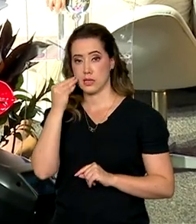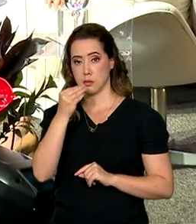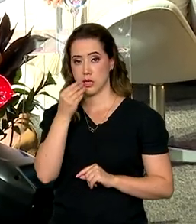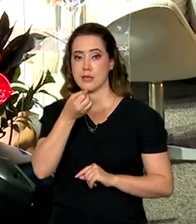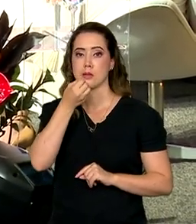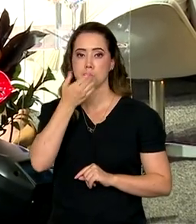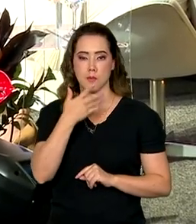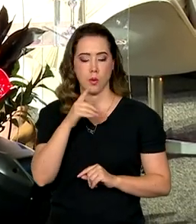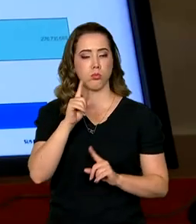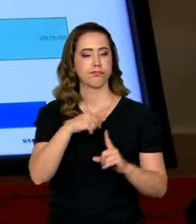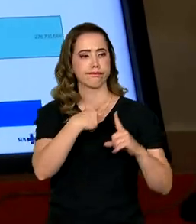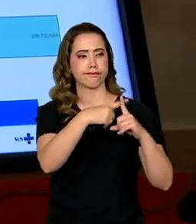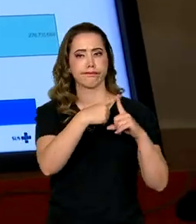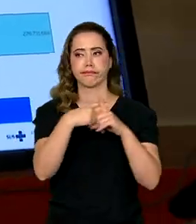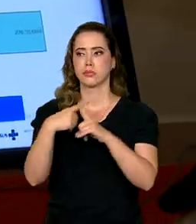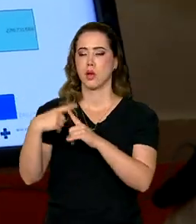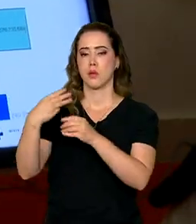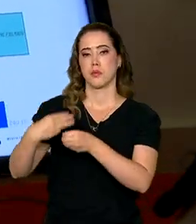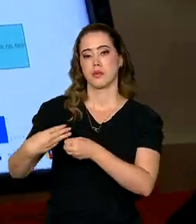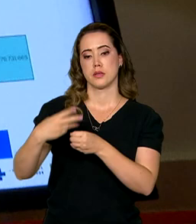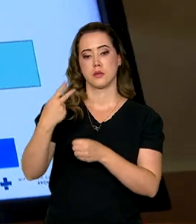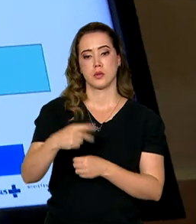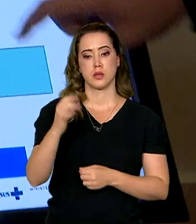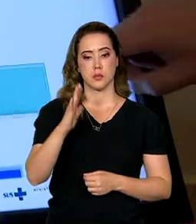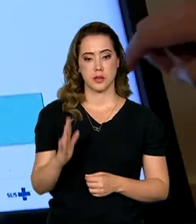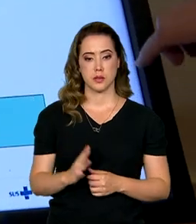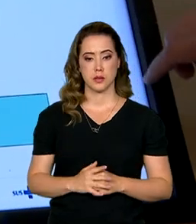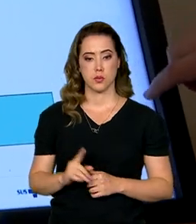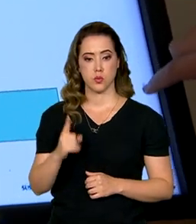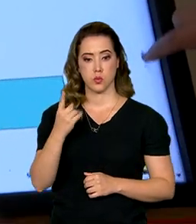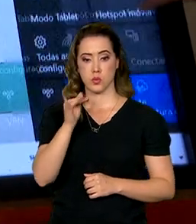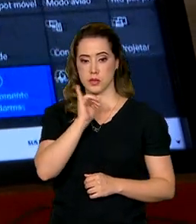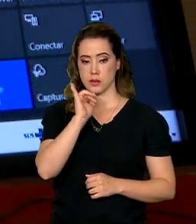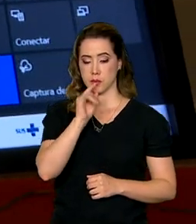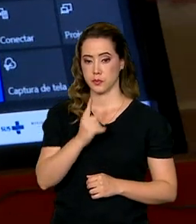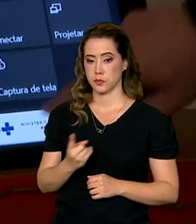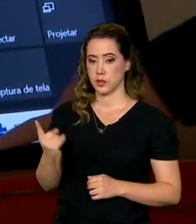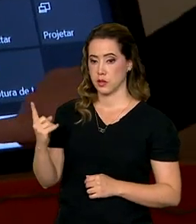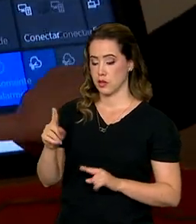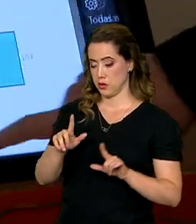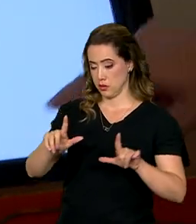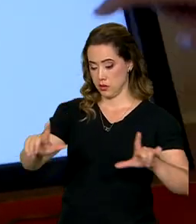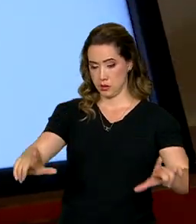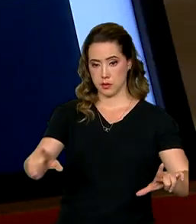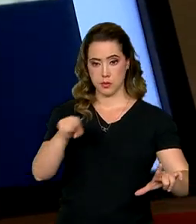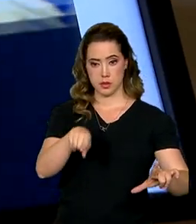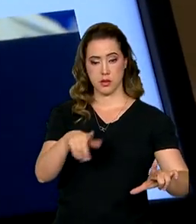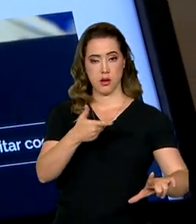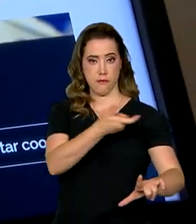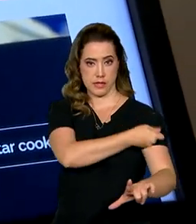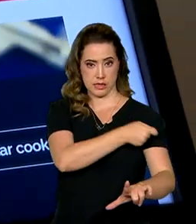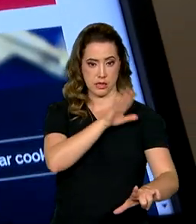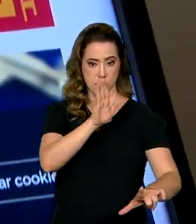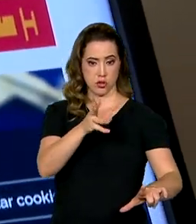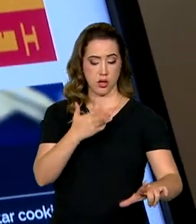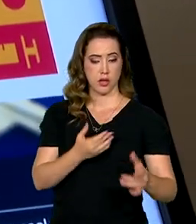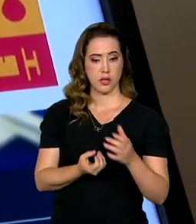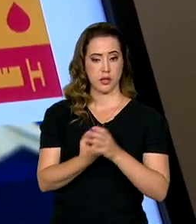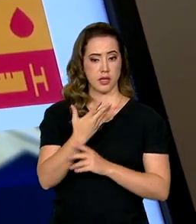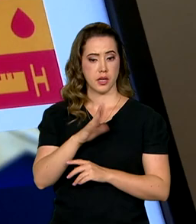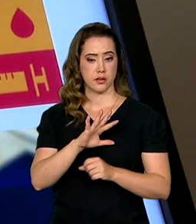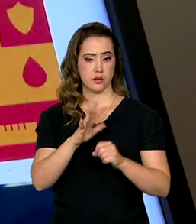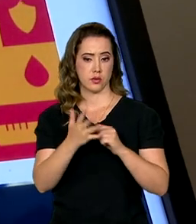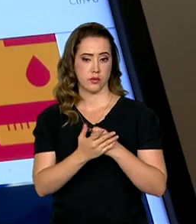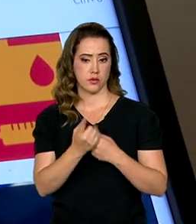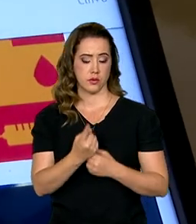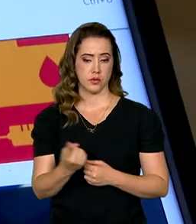-sucedidas em alguns municípios brasileiros. Um exemplo é este painel do vacinômetro que foi criado durante a pandemia da